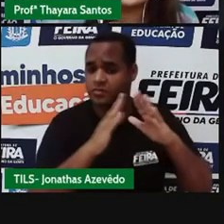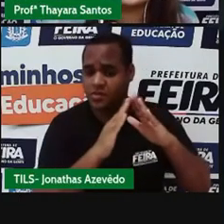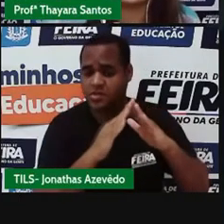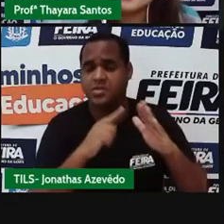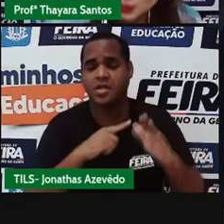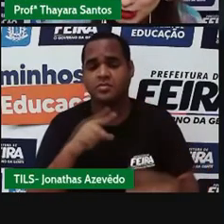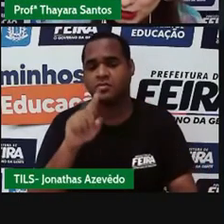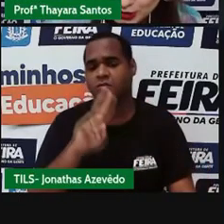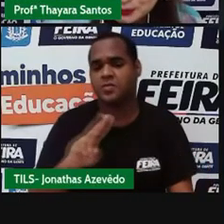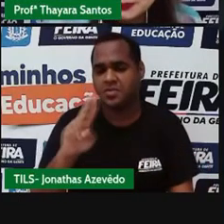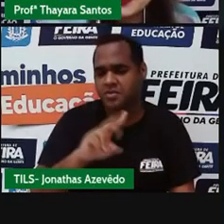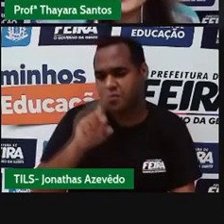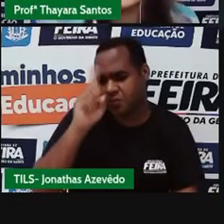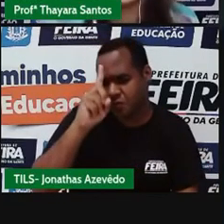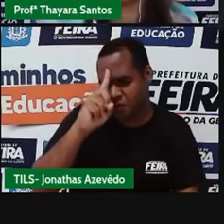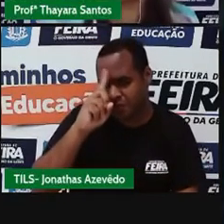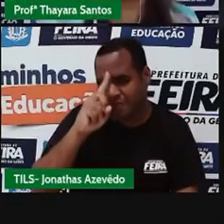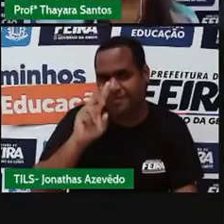utiliza no nosso dia a dia.